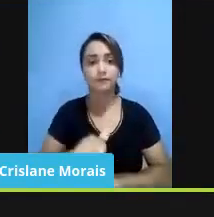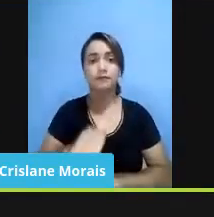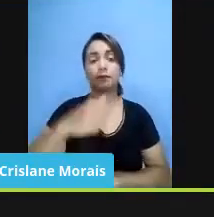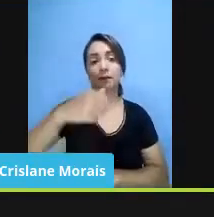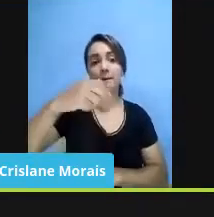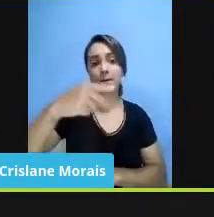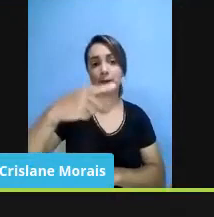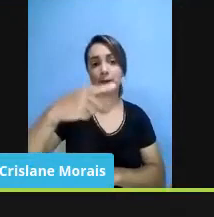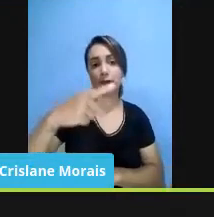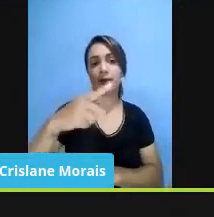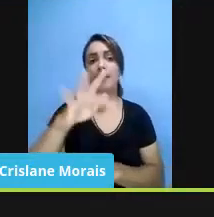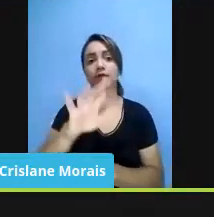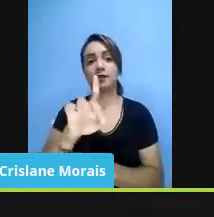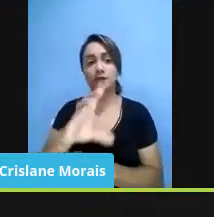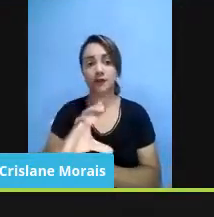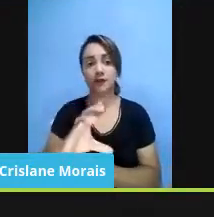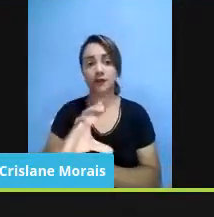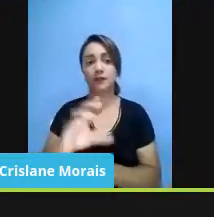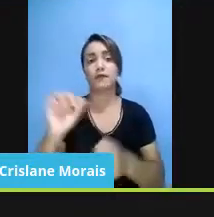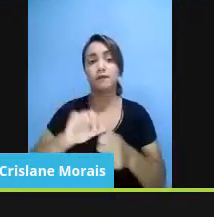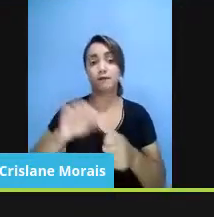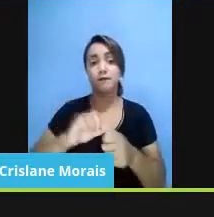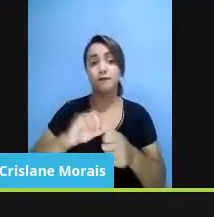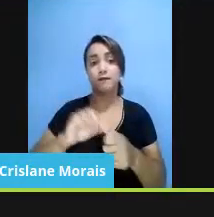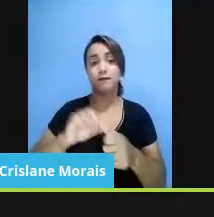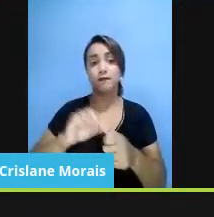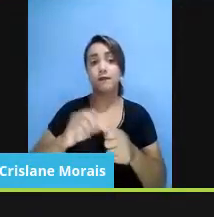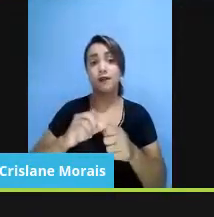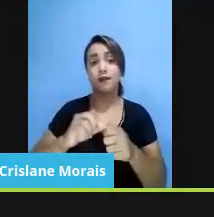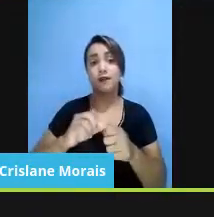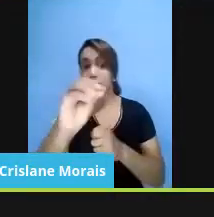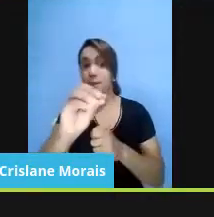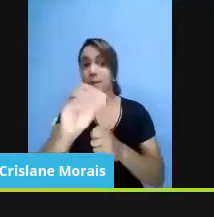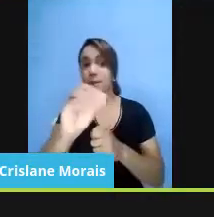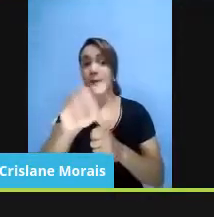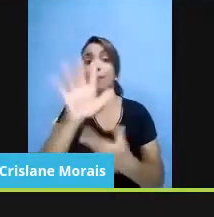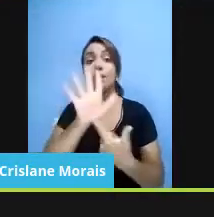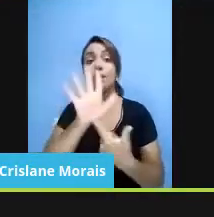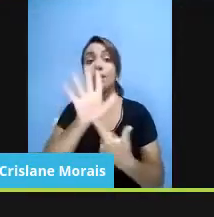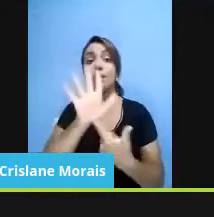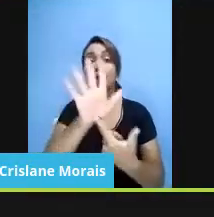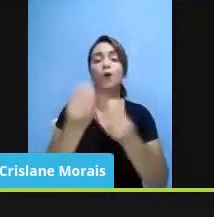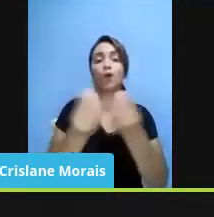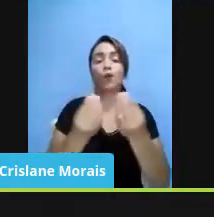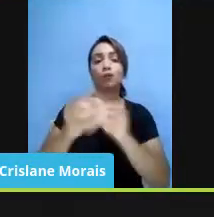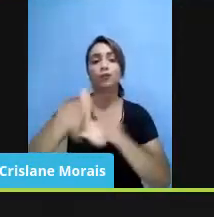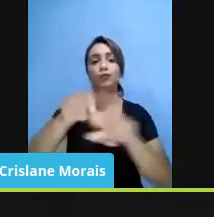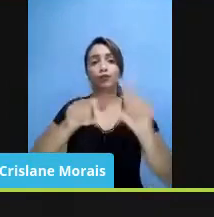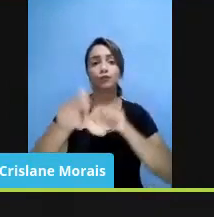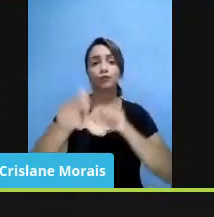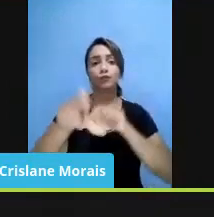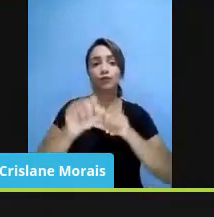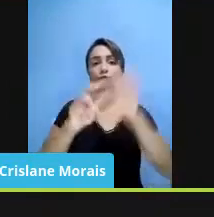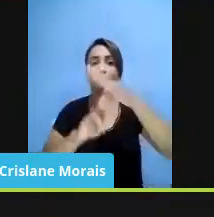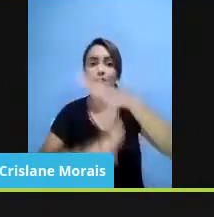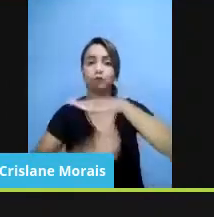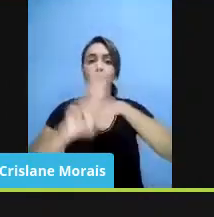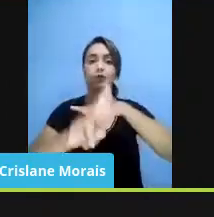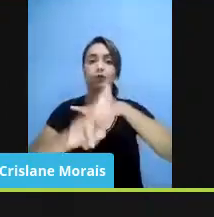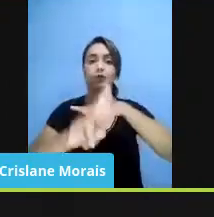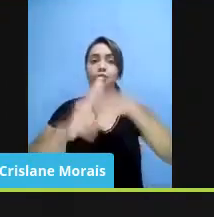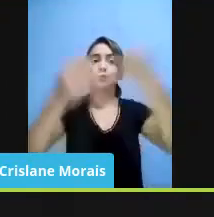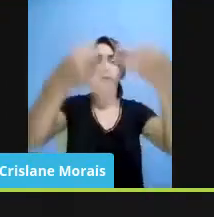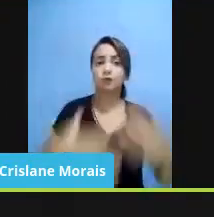nota técnica mostrando como a escolha do reitor, passando por colegiados,